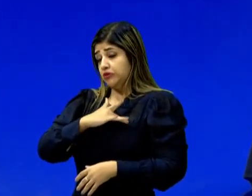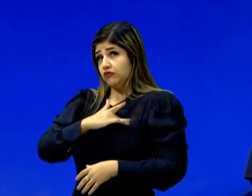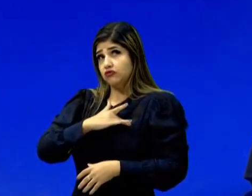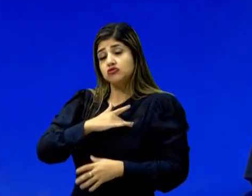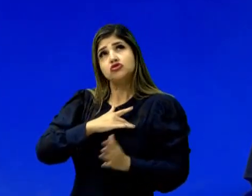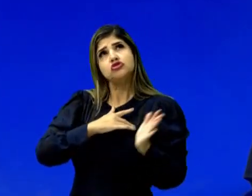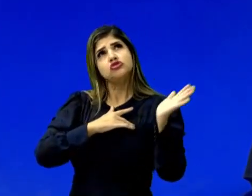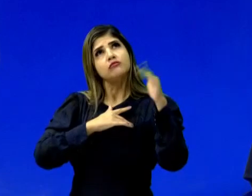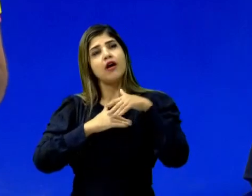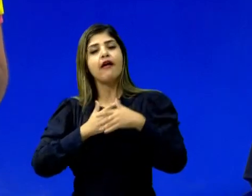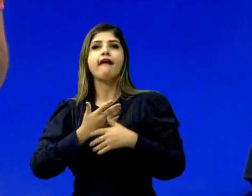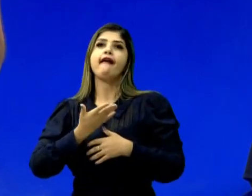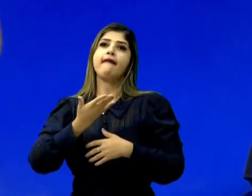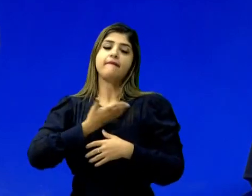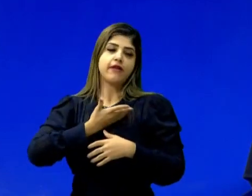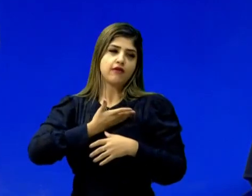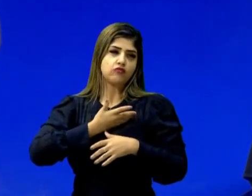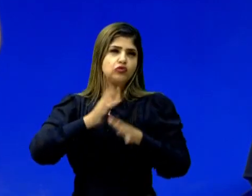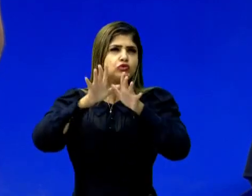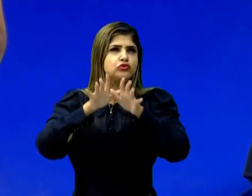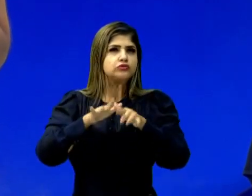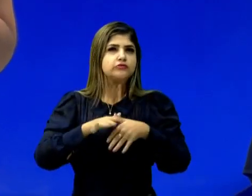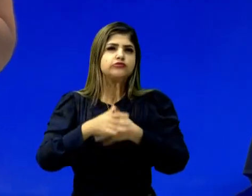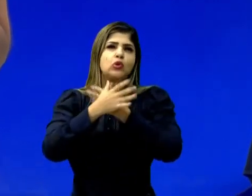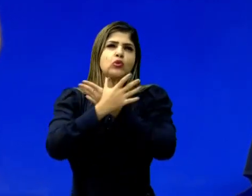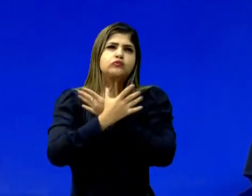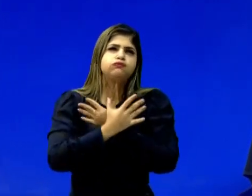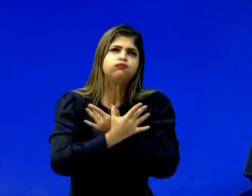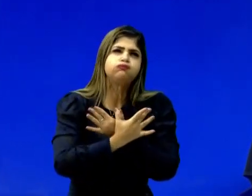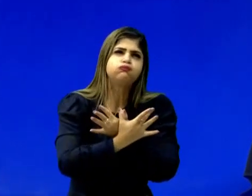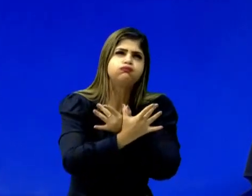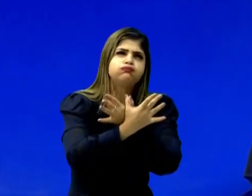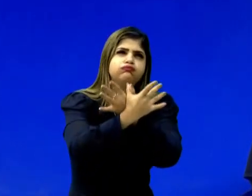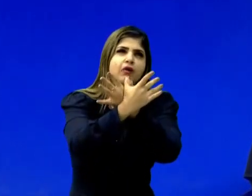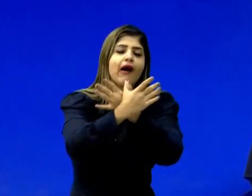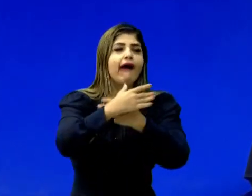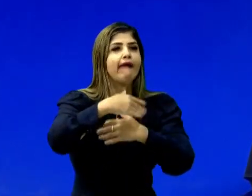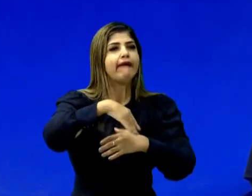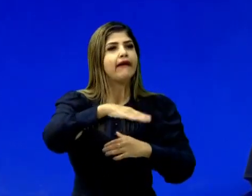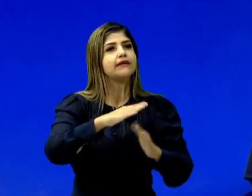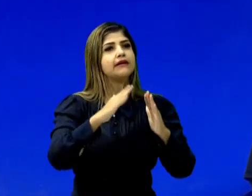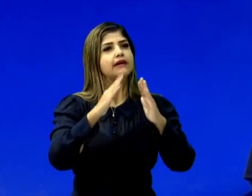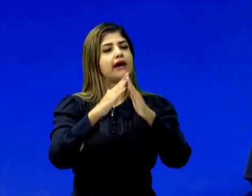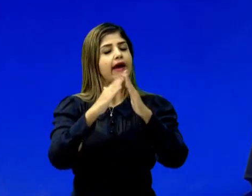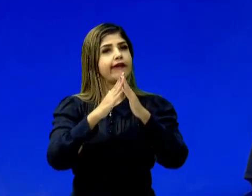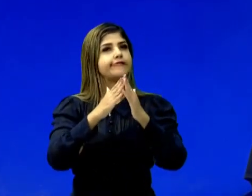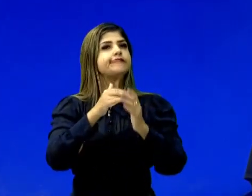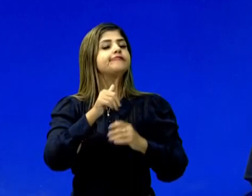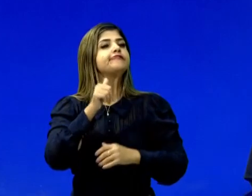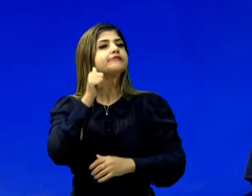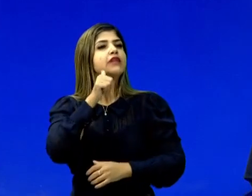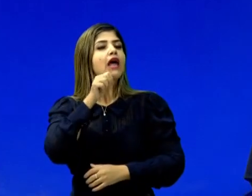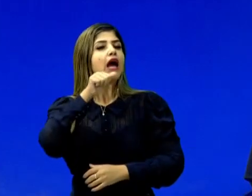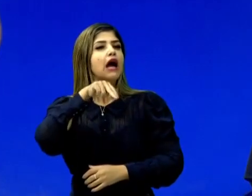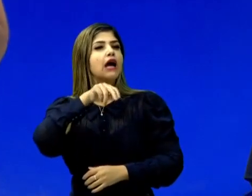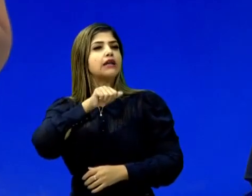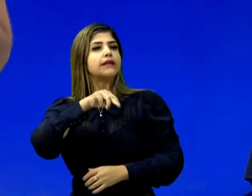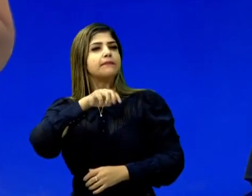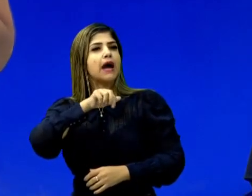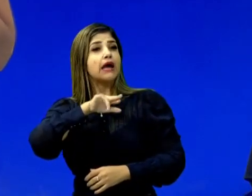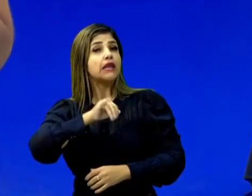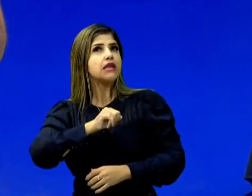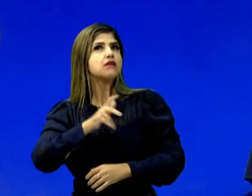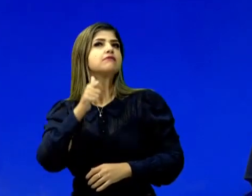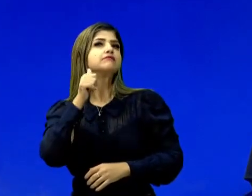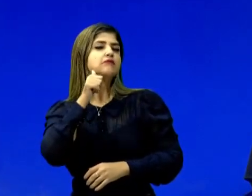para ajudar. Correu lá na casa da Ana Maria, que é uma garotinha muito esperta e inteligente, e contou tudo para a Ana